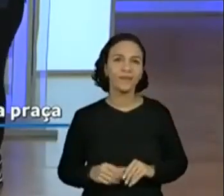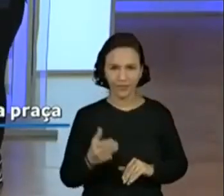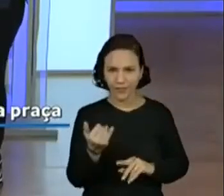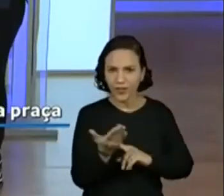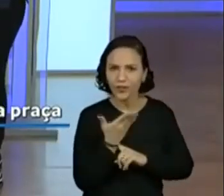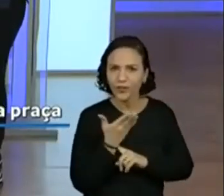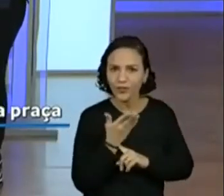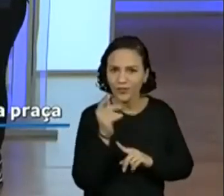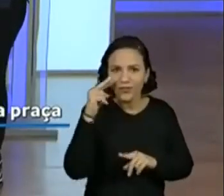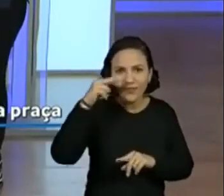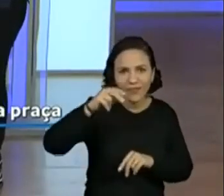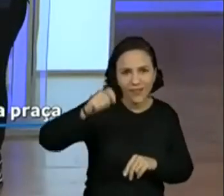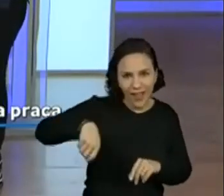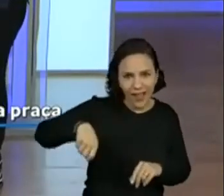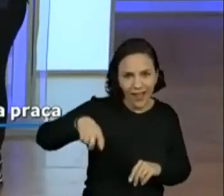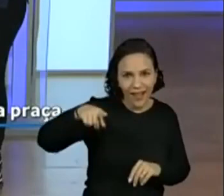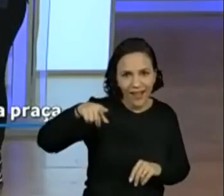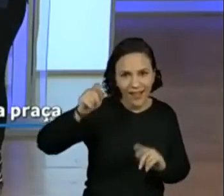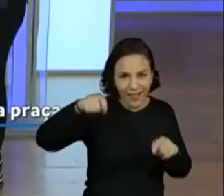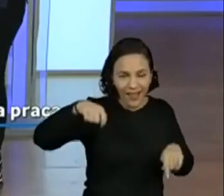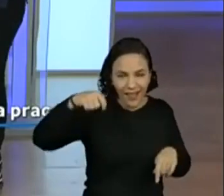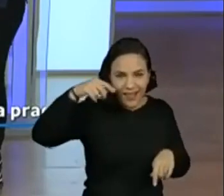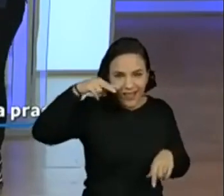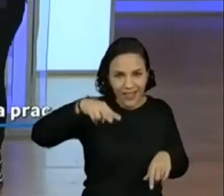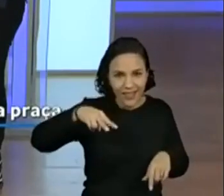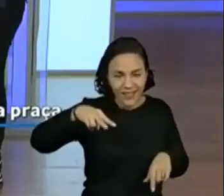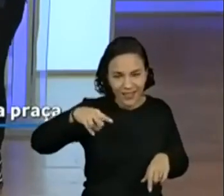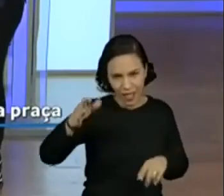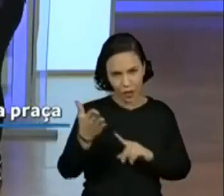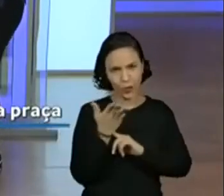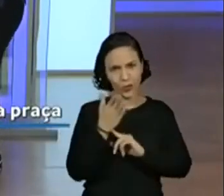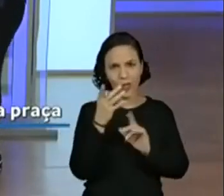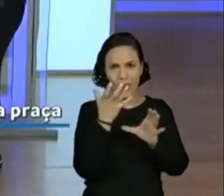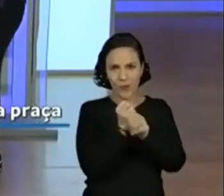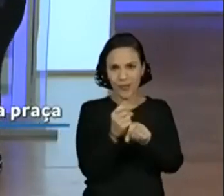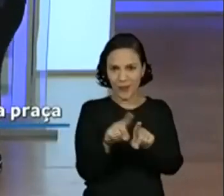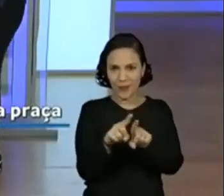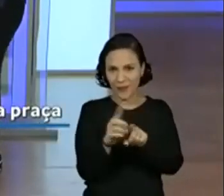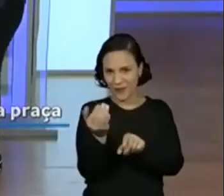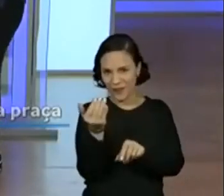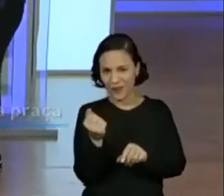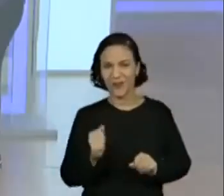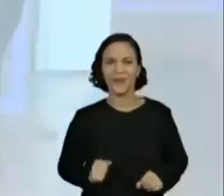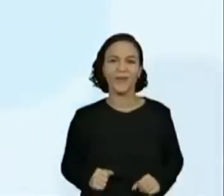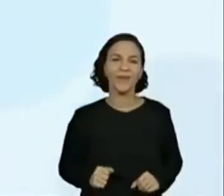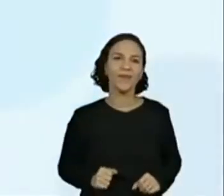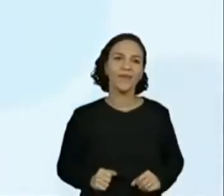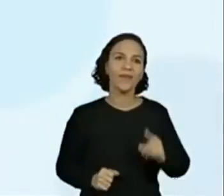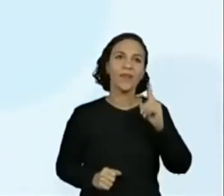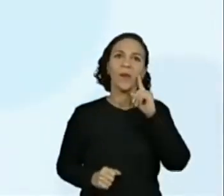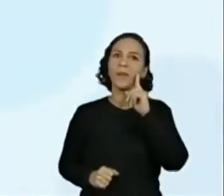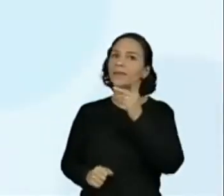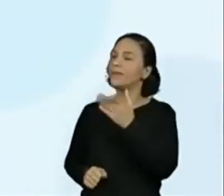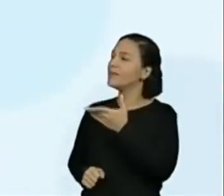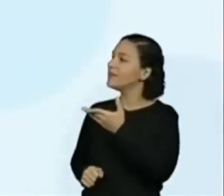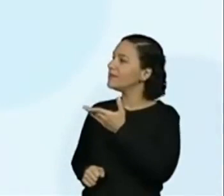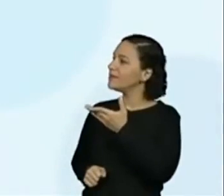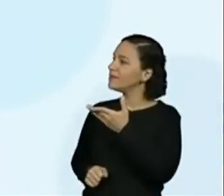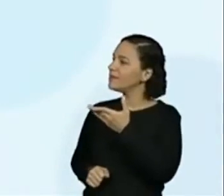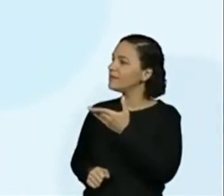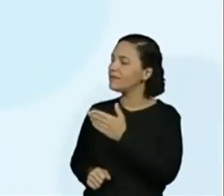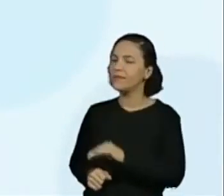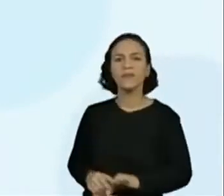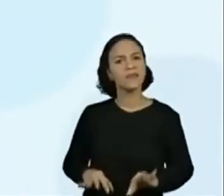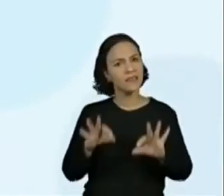Criançada, acho que dá pra olhar aí já, né? Se olhar na tela cheia. Se o dedinho, contar. Vocês vão contando e vendo se realmente tem,